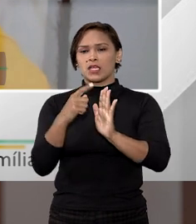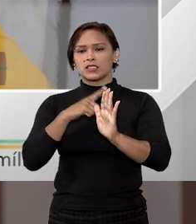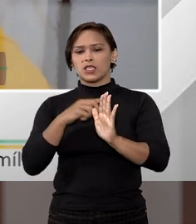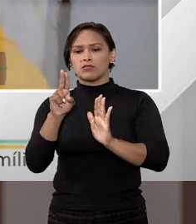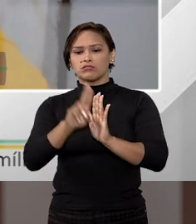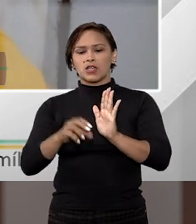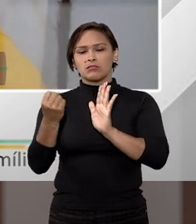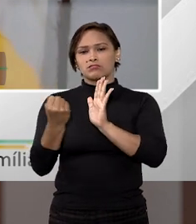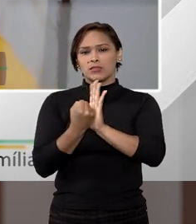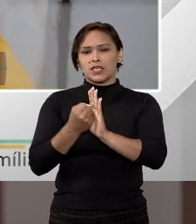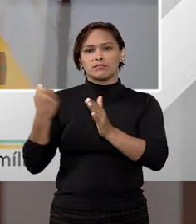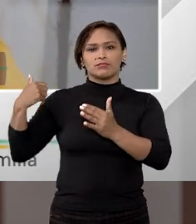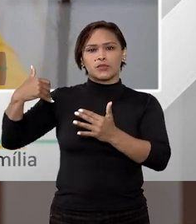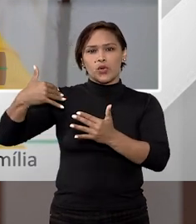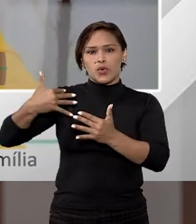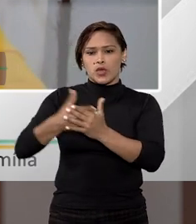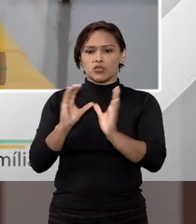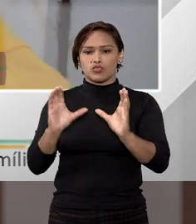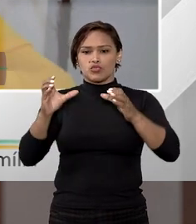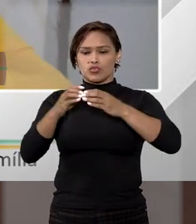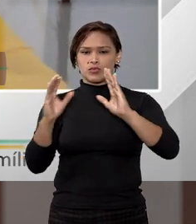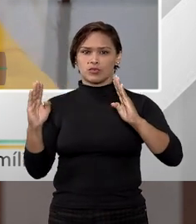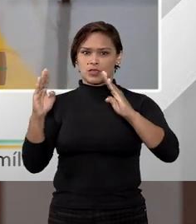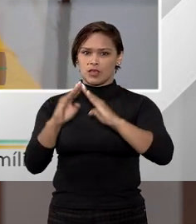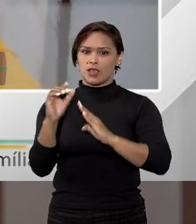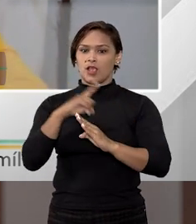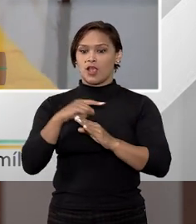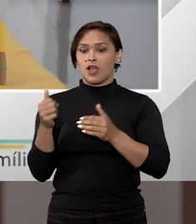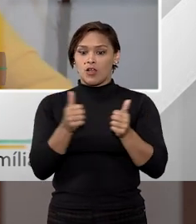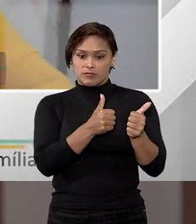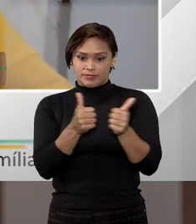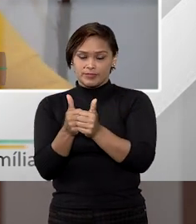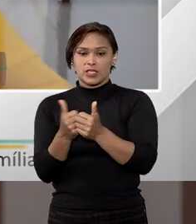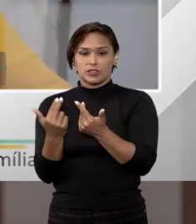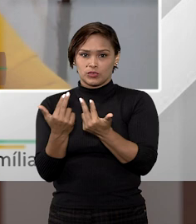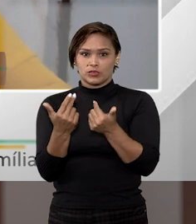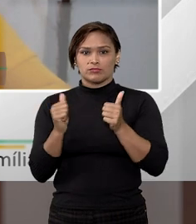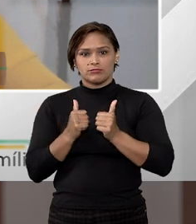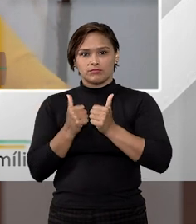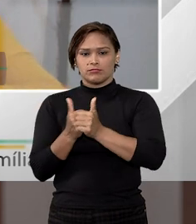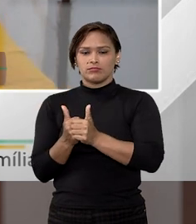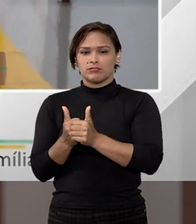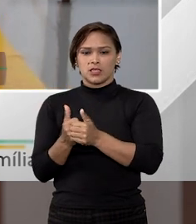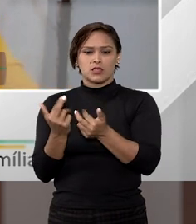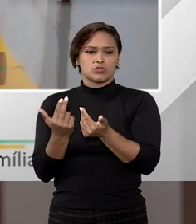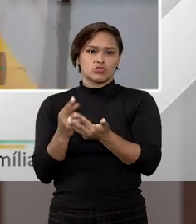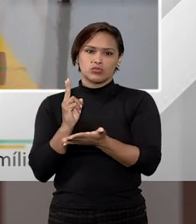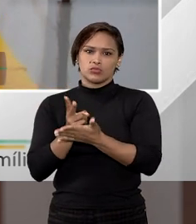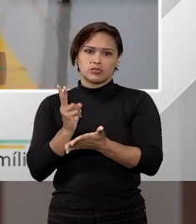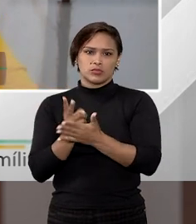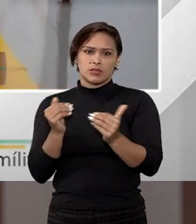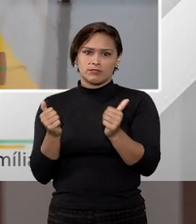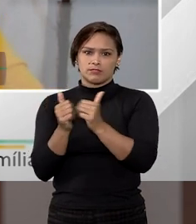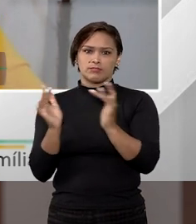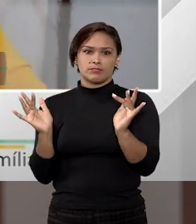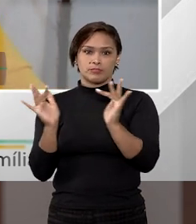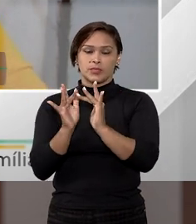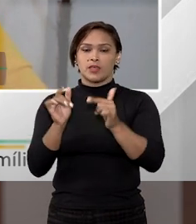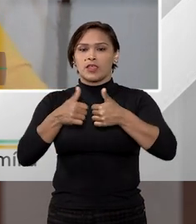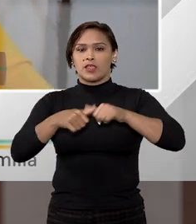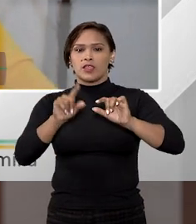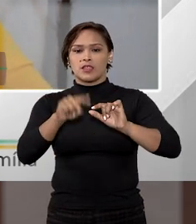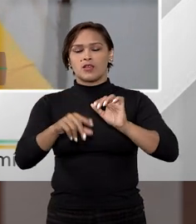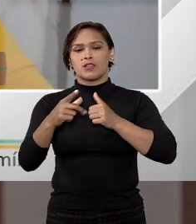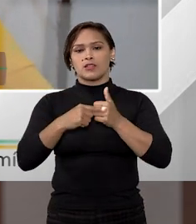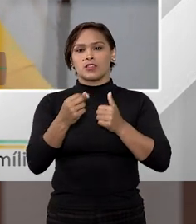estivessem ali carimbadas, conjuntas com o bem. Aonde o bem vai, essas dívidas estão juntamente com esse bem. Portanto,